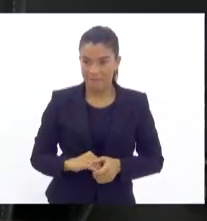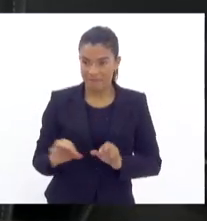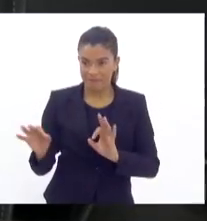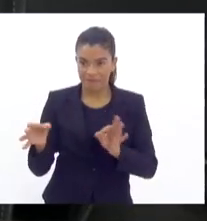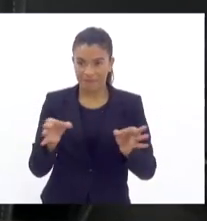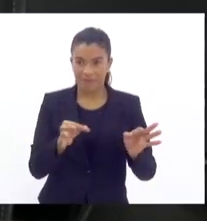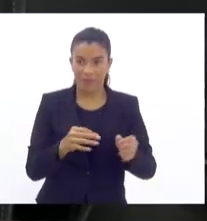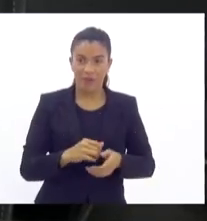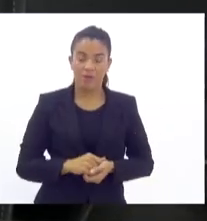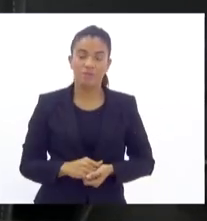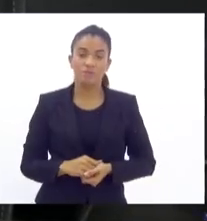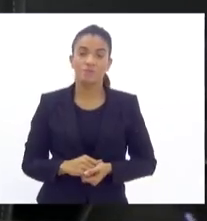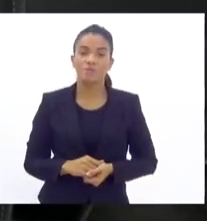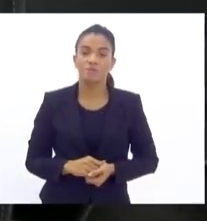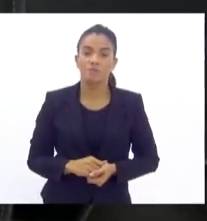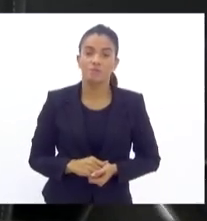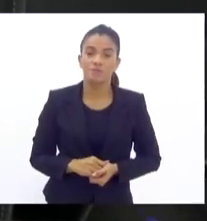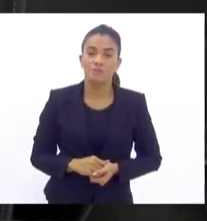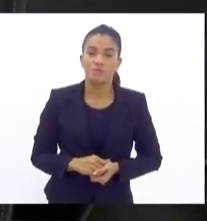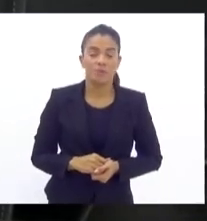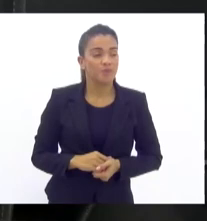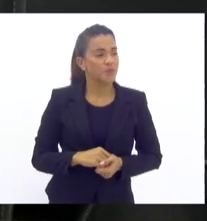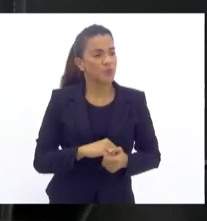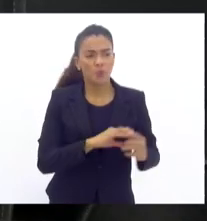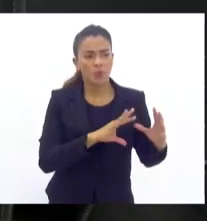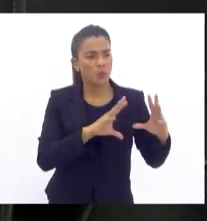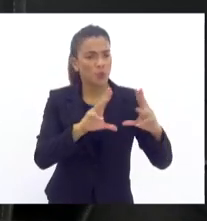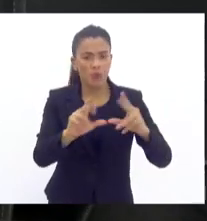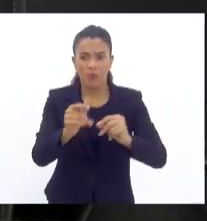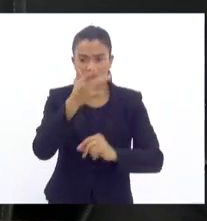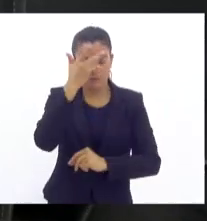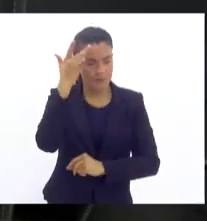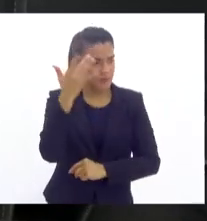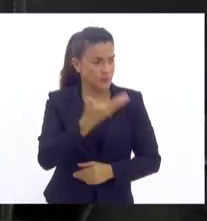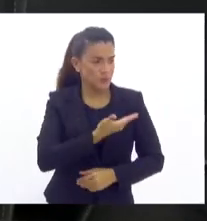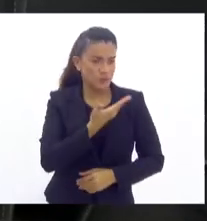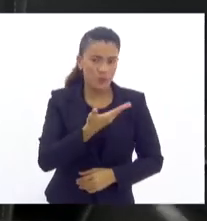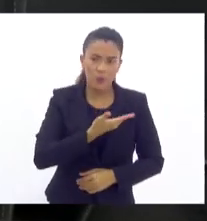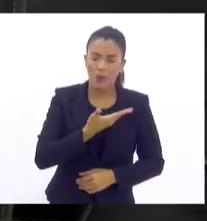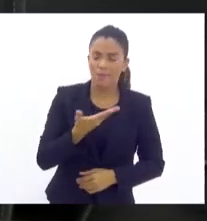as outras. As pessoas que estão presentes, os nossos amigos.